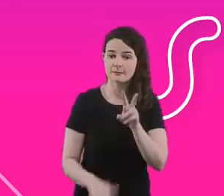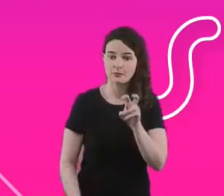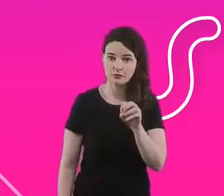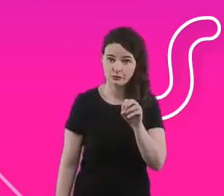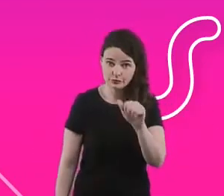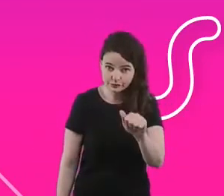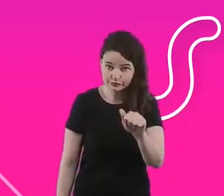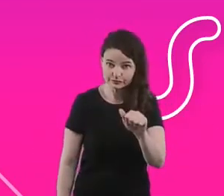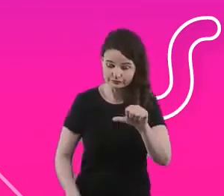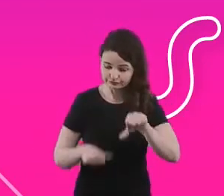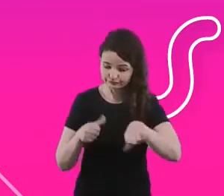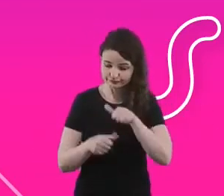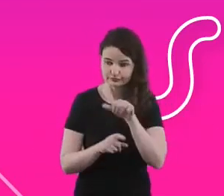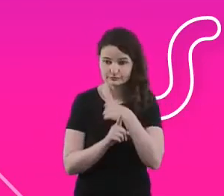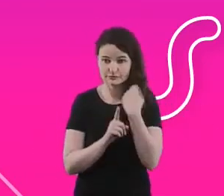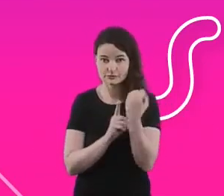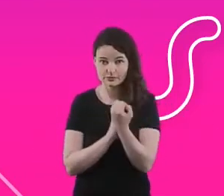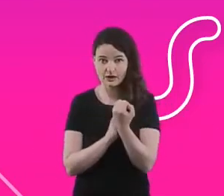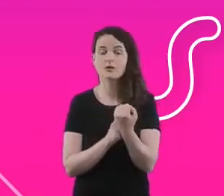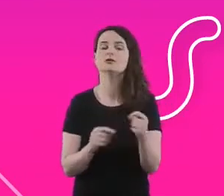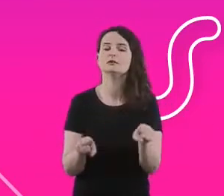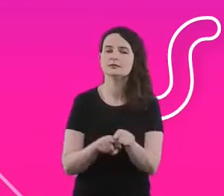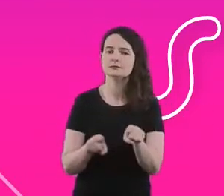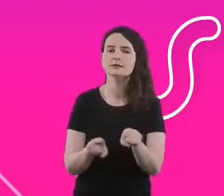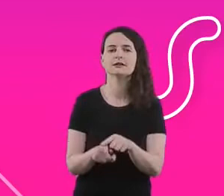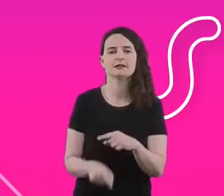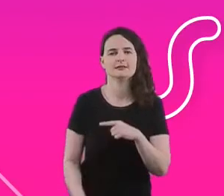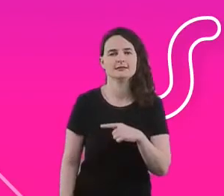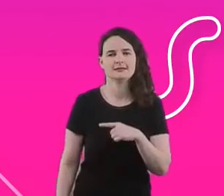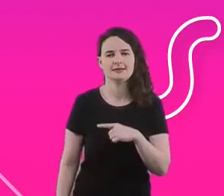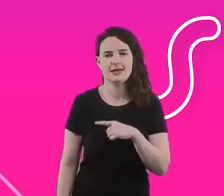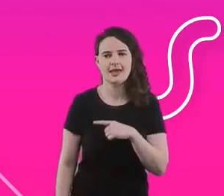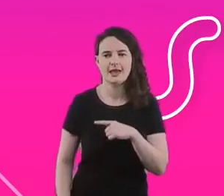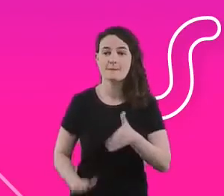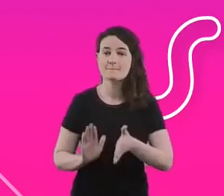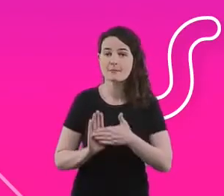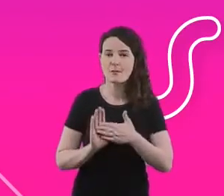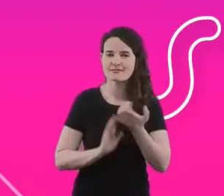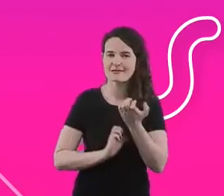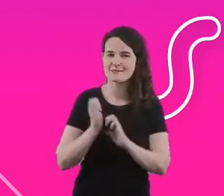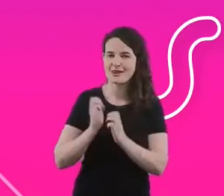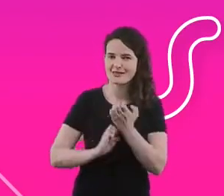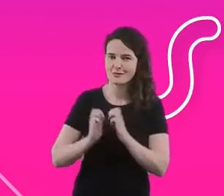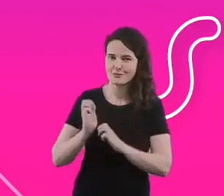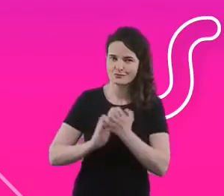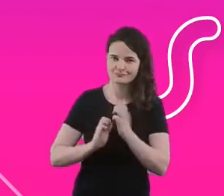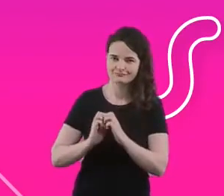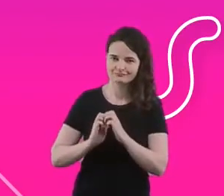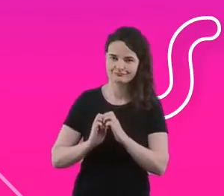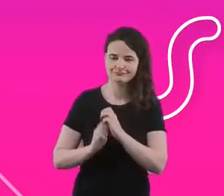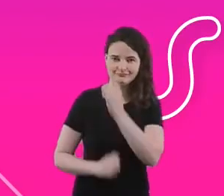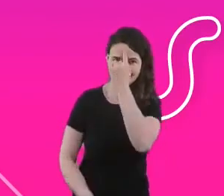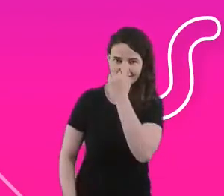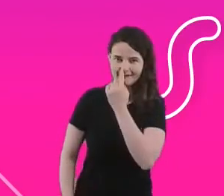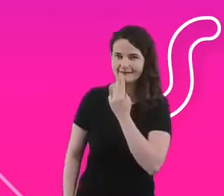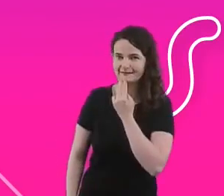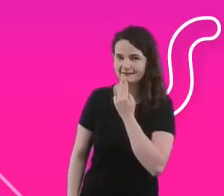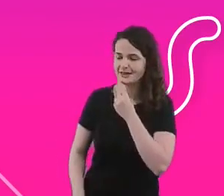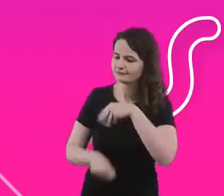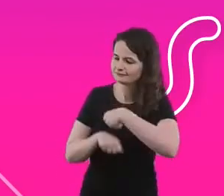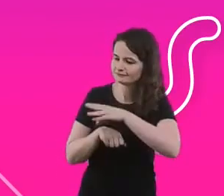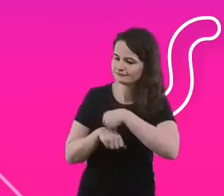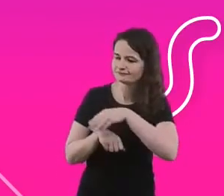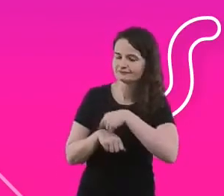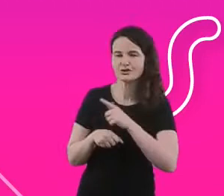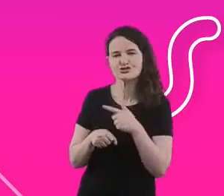gente também tem trabalhado com o VOA Empreendedores, que a gente chama, que é para dar conhecimento de gestão, vídeo-aulas online